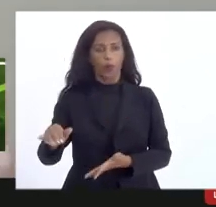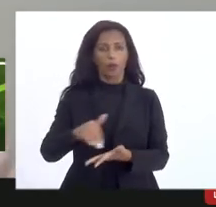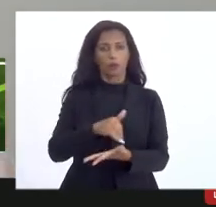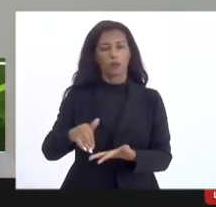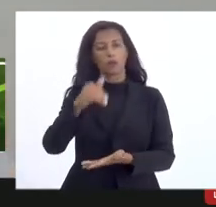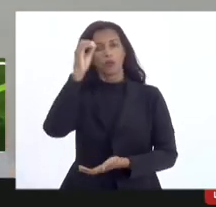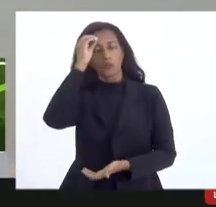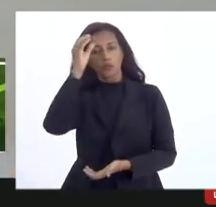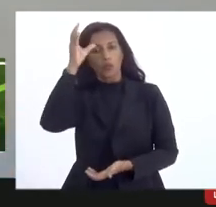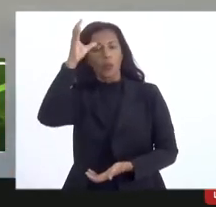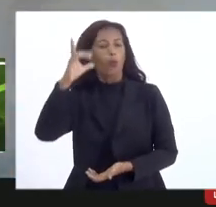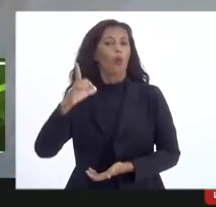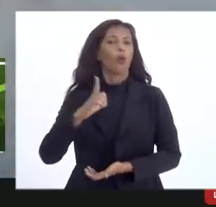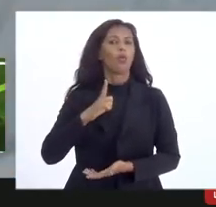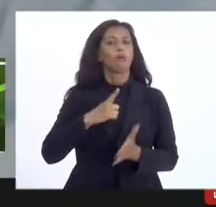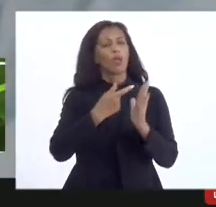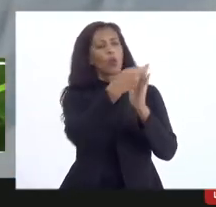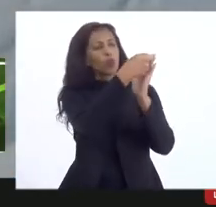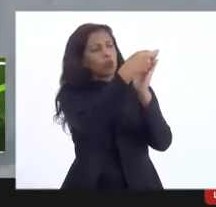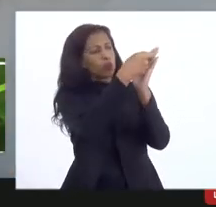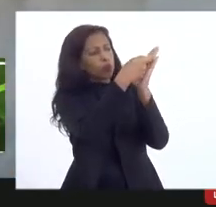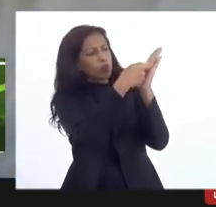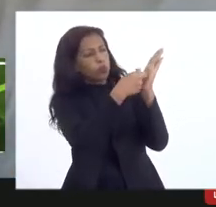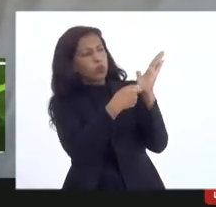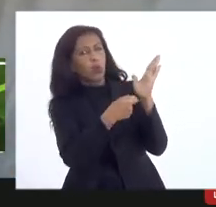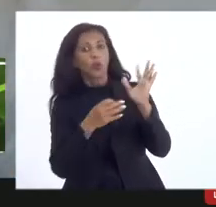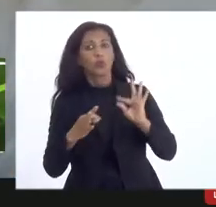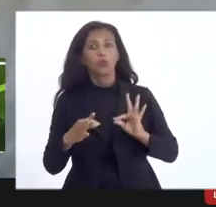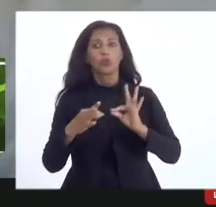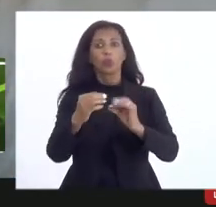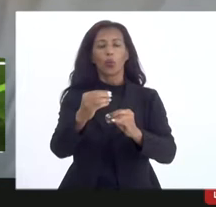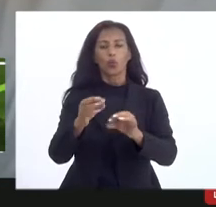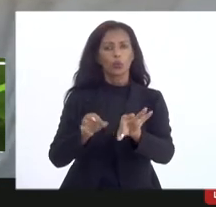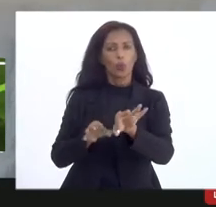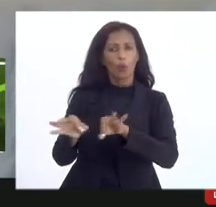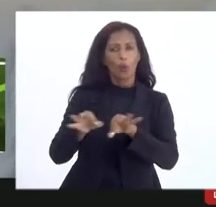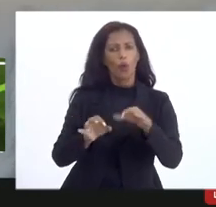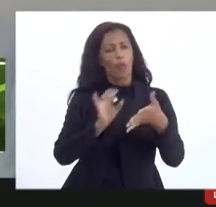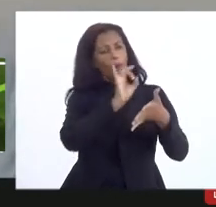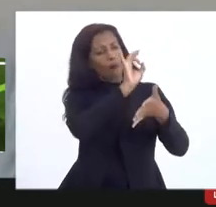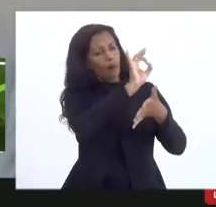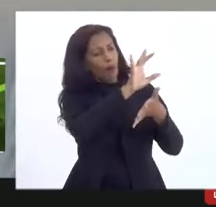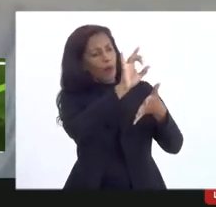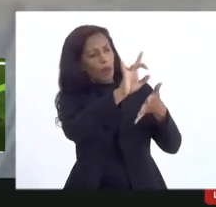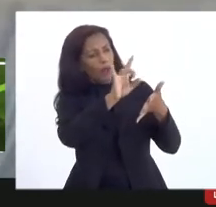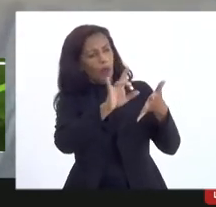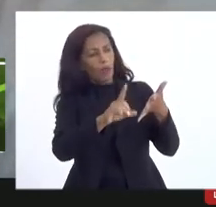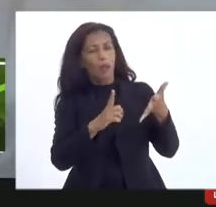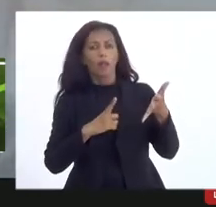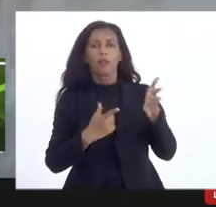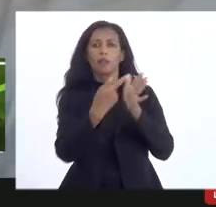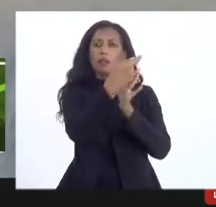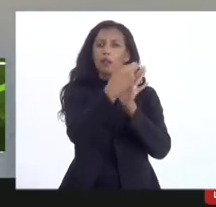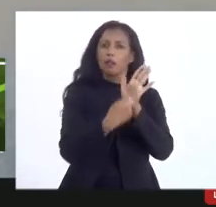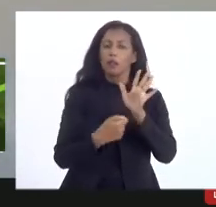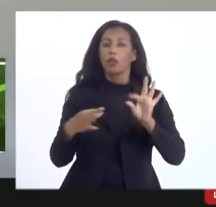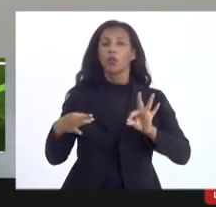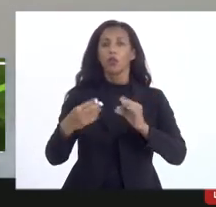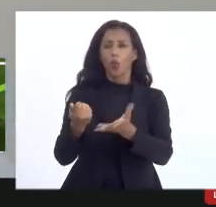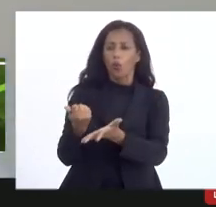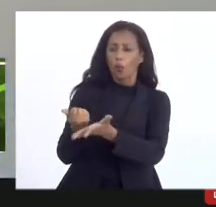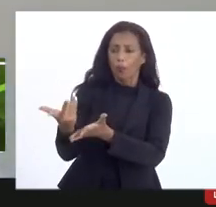cultura eu tenho listados todos os projetos e pra cada projeto eu tenho listado todas as